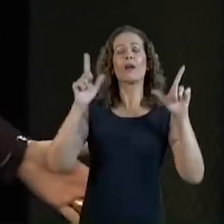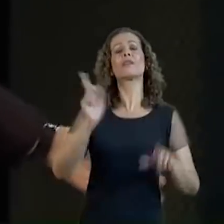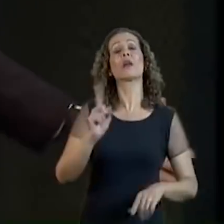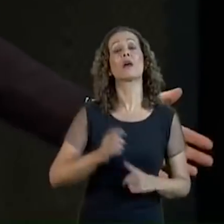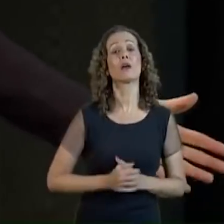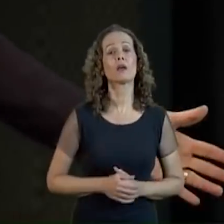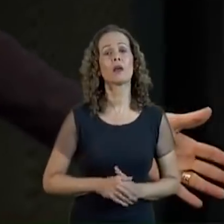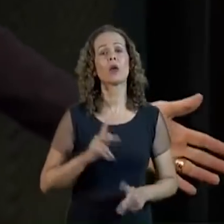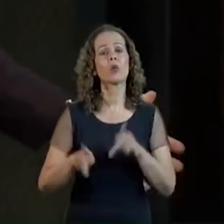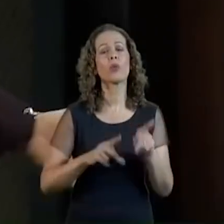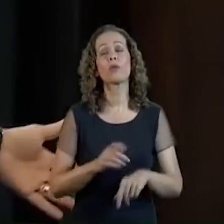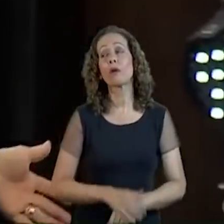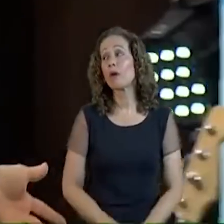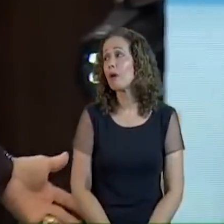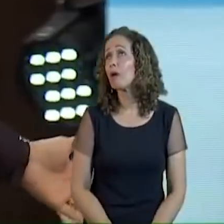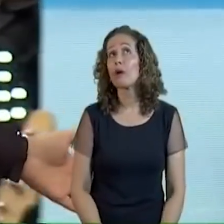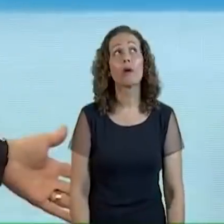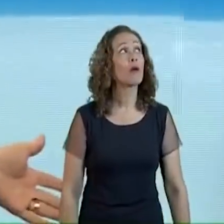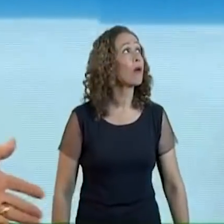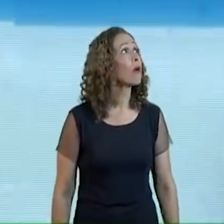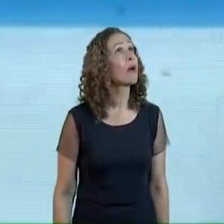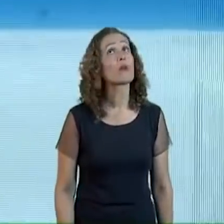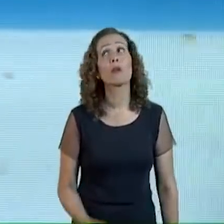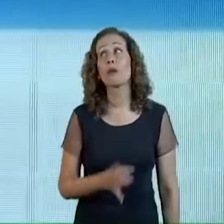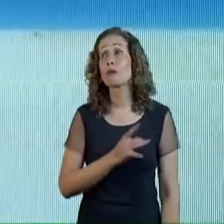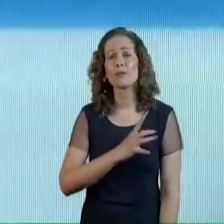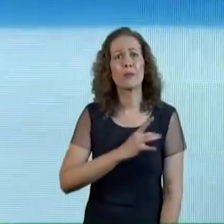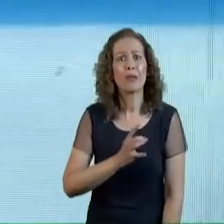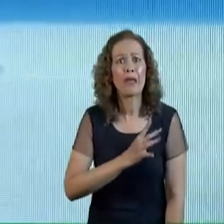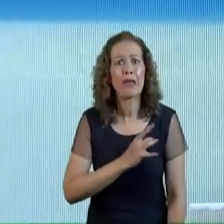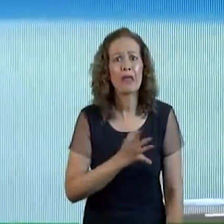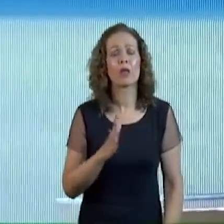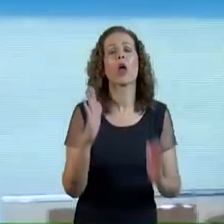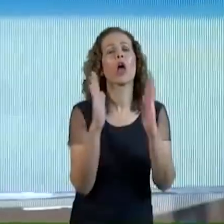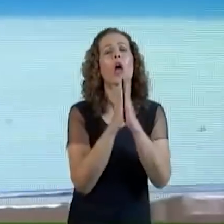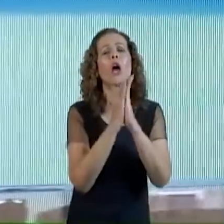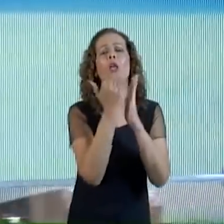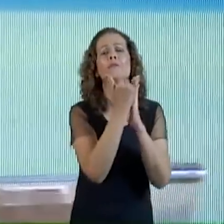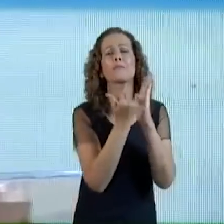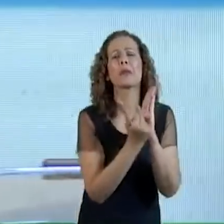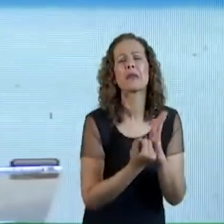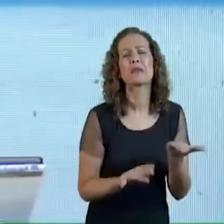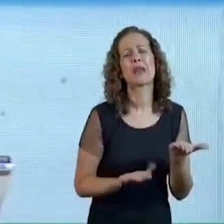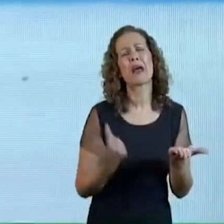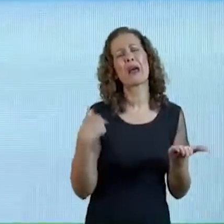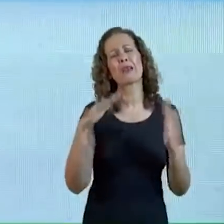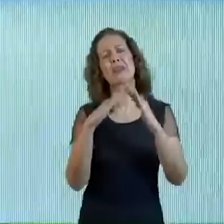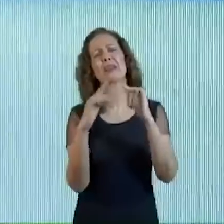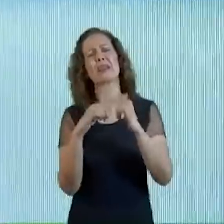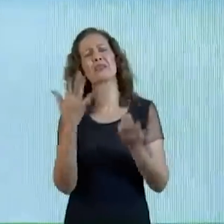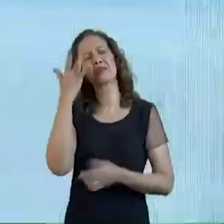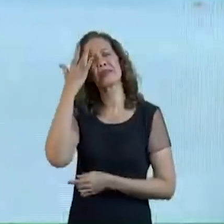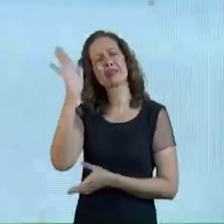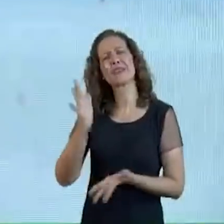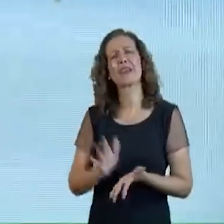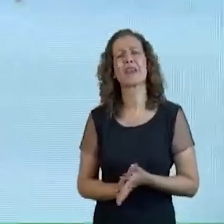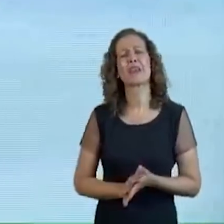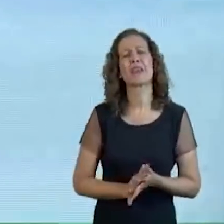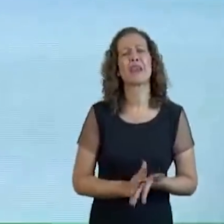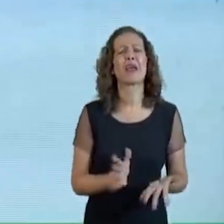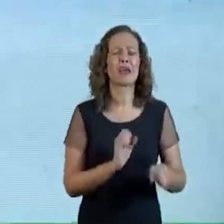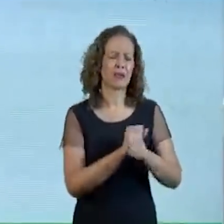lerto Mais pateta Mais com medo Ora menos Ai, eu não sei se eu vou na igreja Demeis pegar Covid